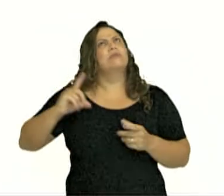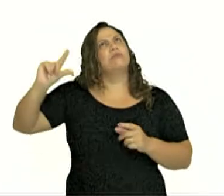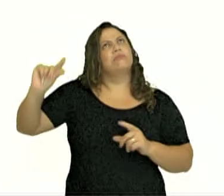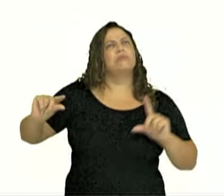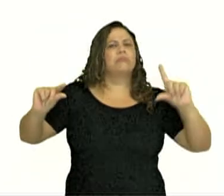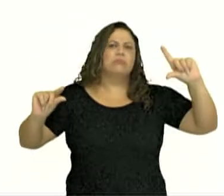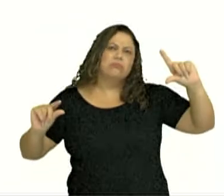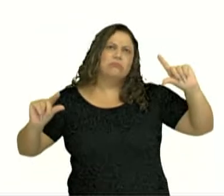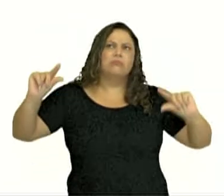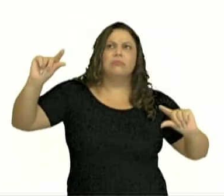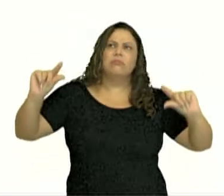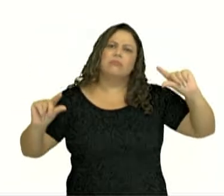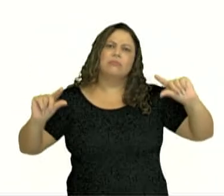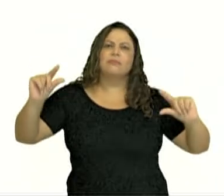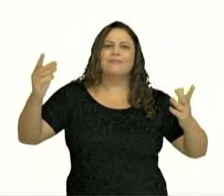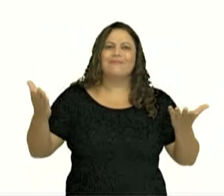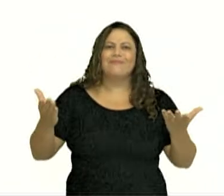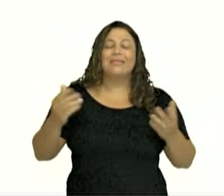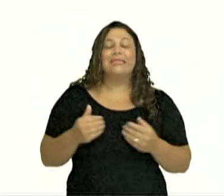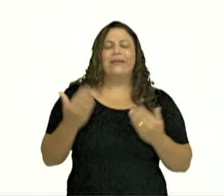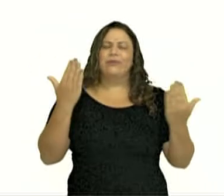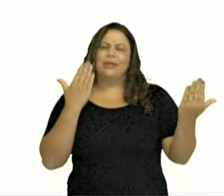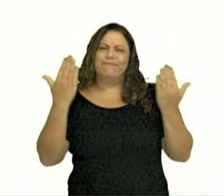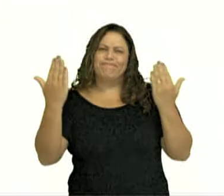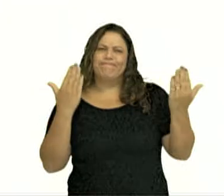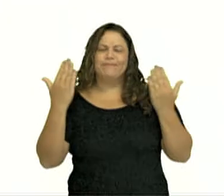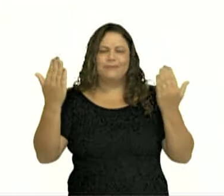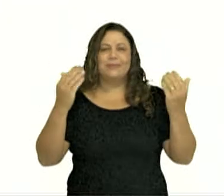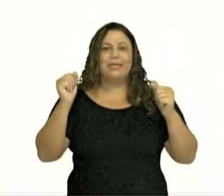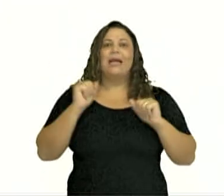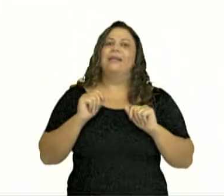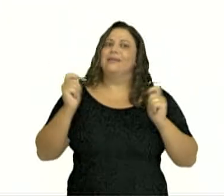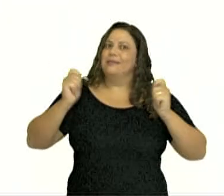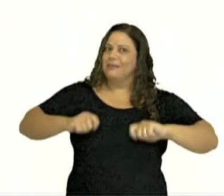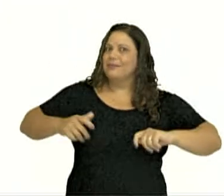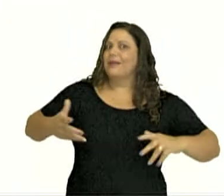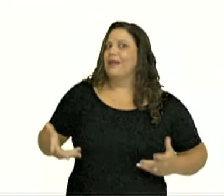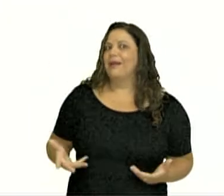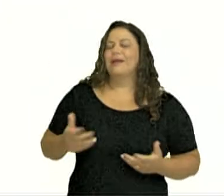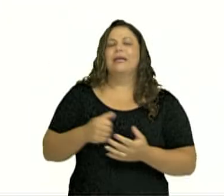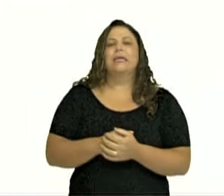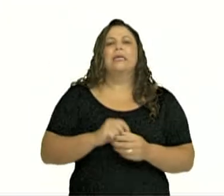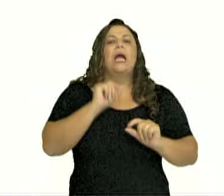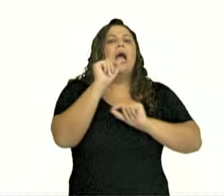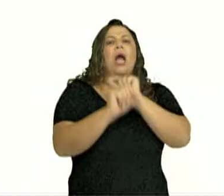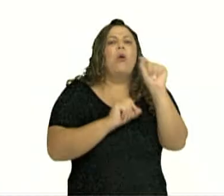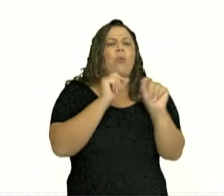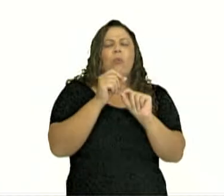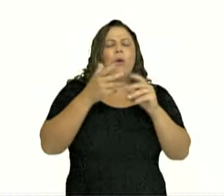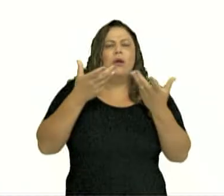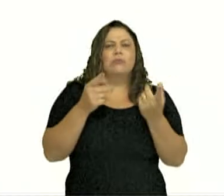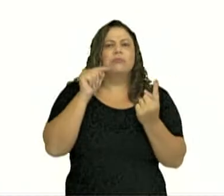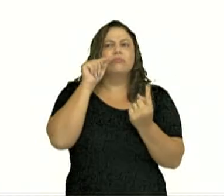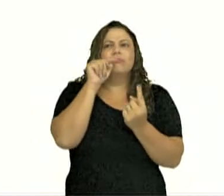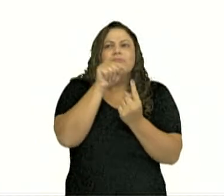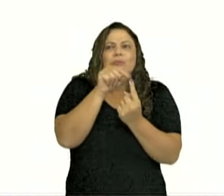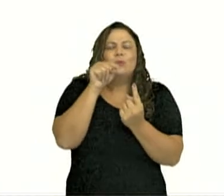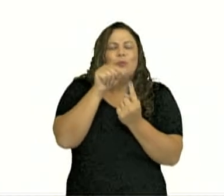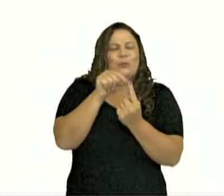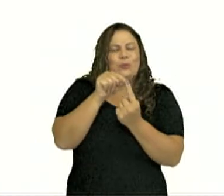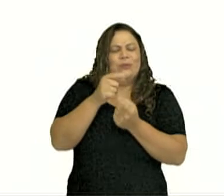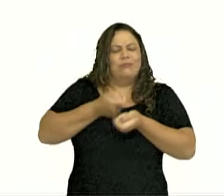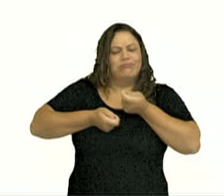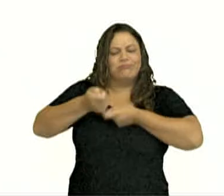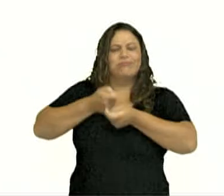O você pode fazer? Então tem que fazer uma análise muito clara a respeito disso. E quais os itens do teu orçamento que